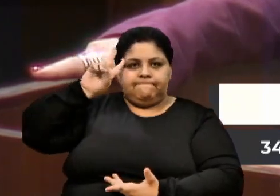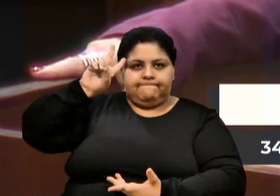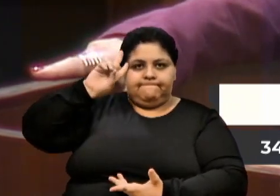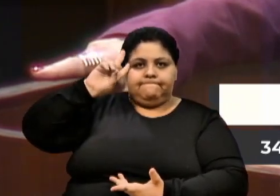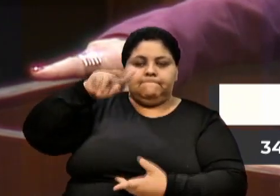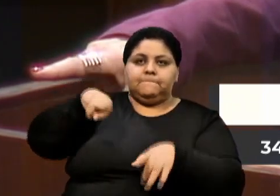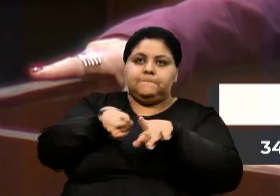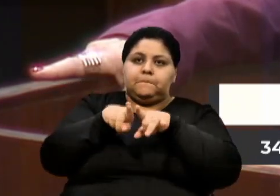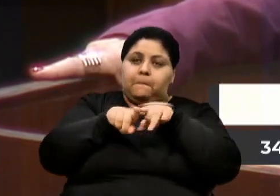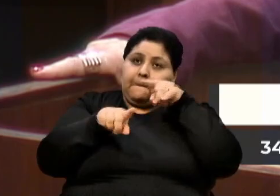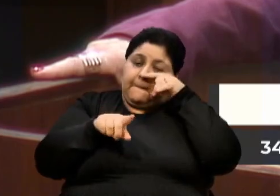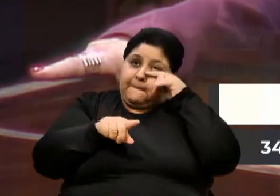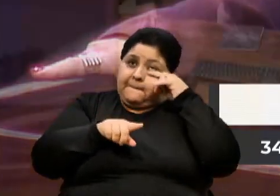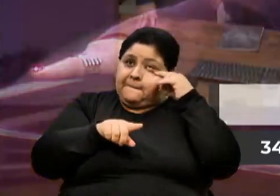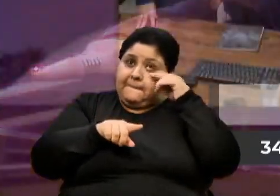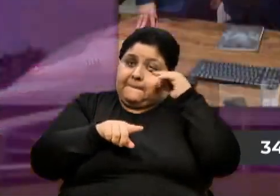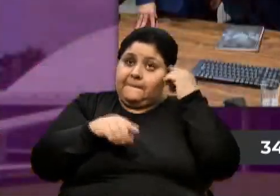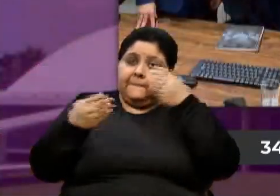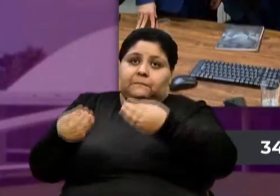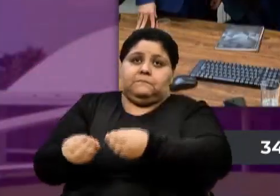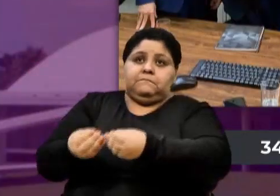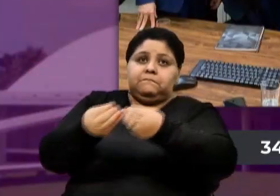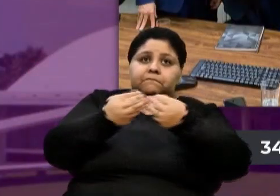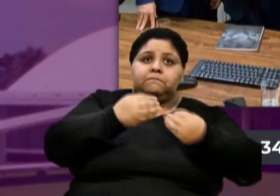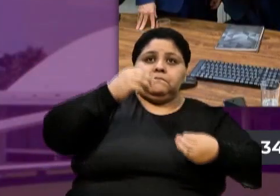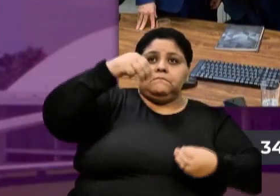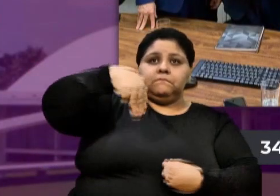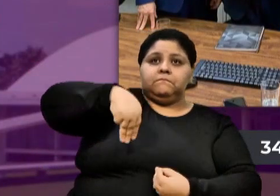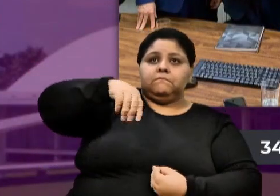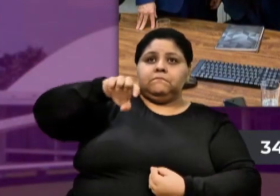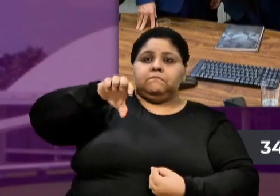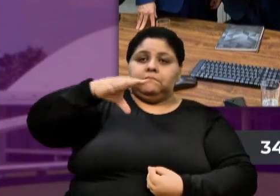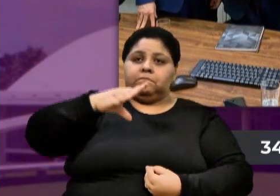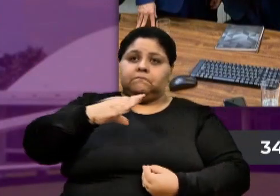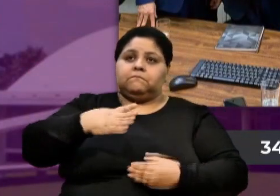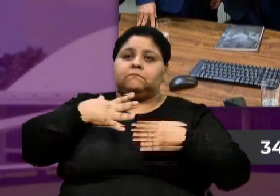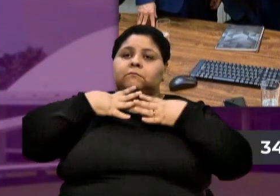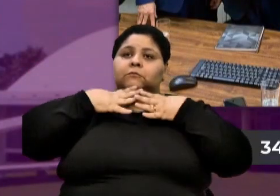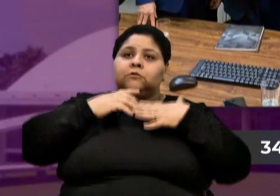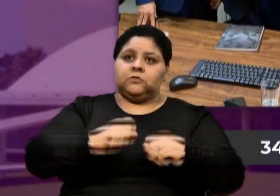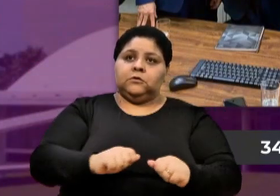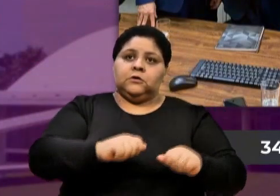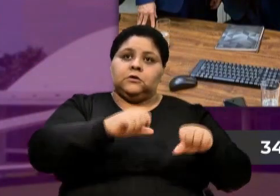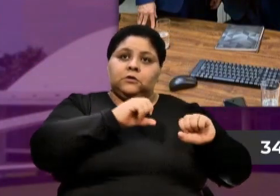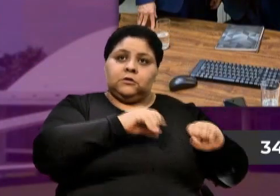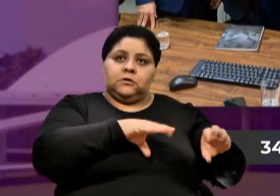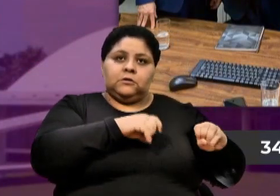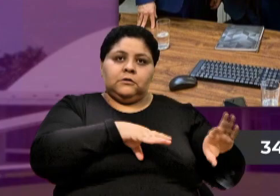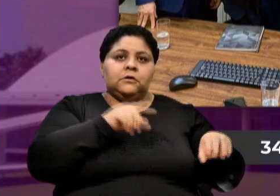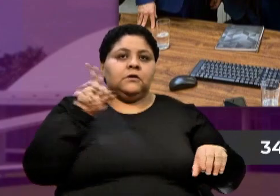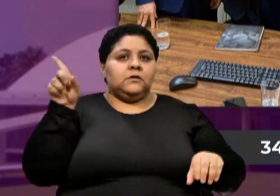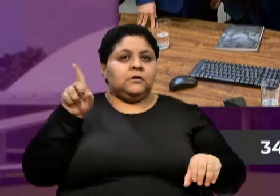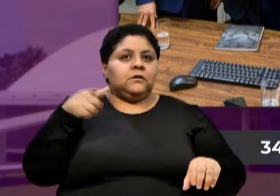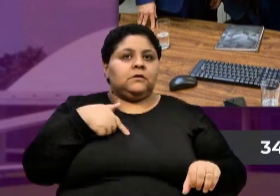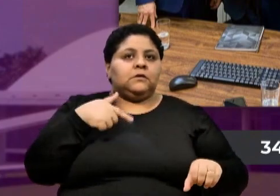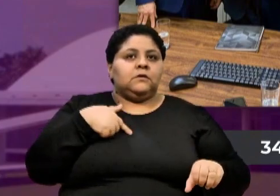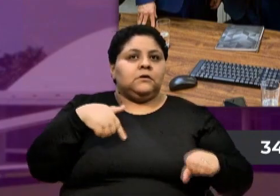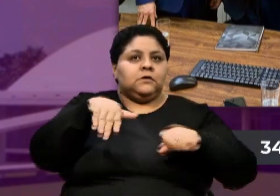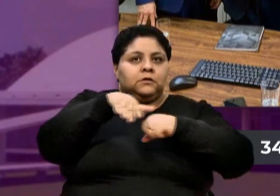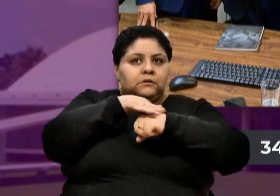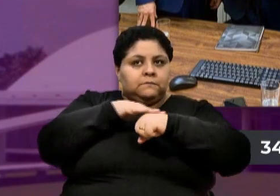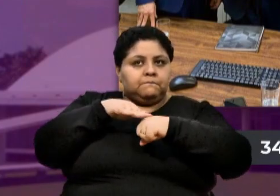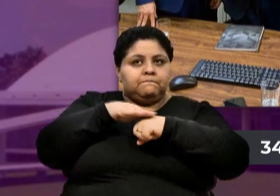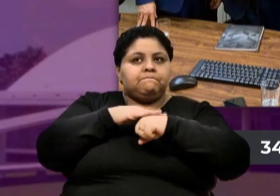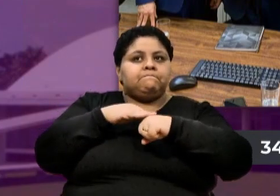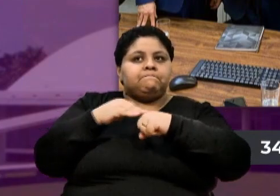eu estive no MEC, no Ministério da Educação. Lá eu conversei, fui atendida